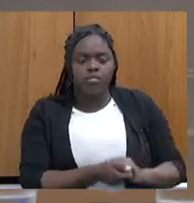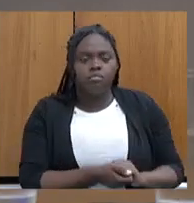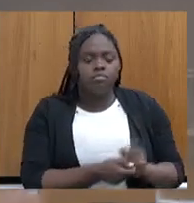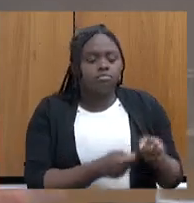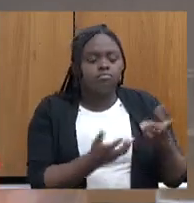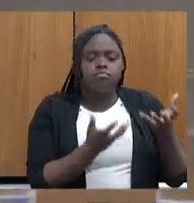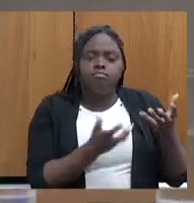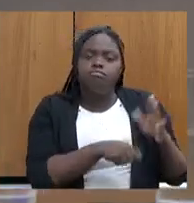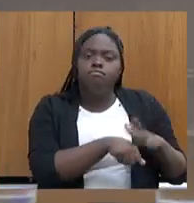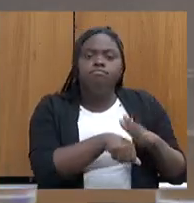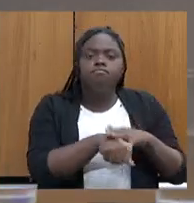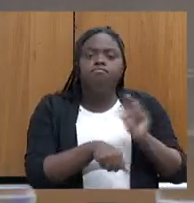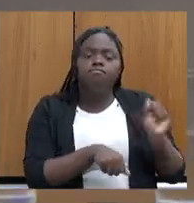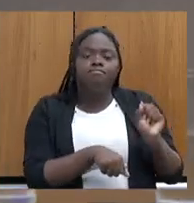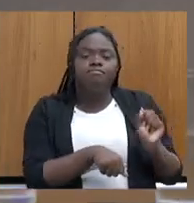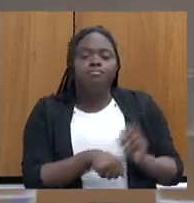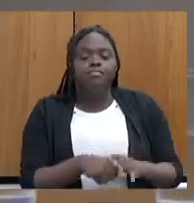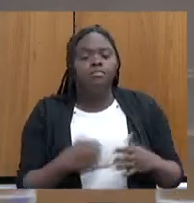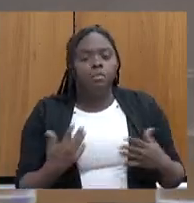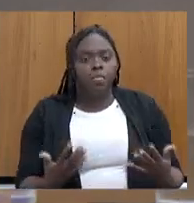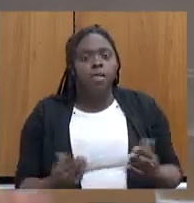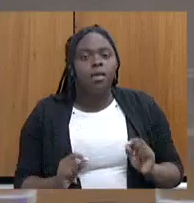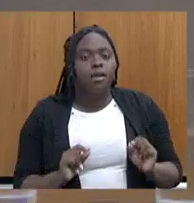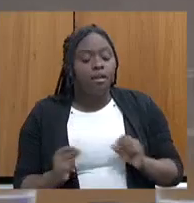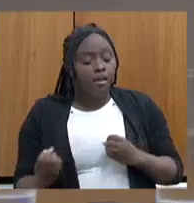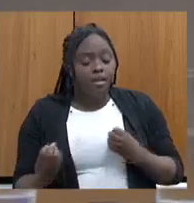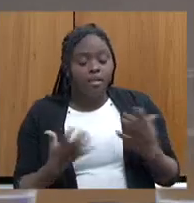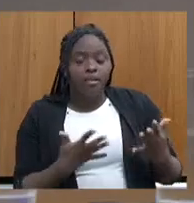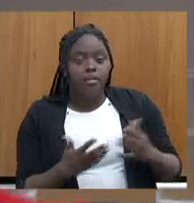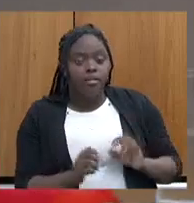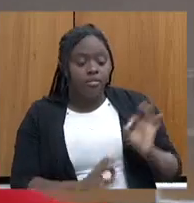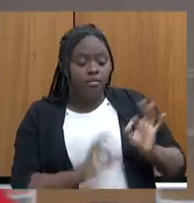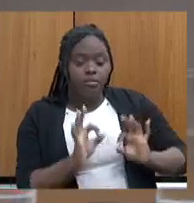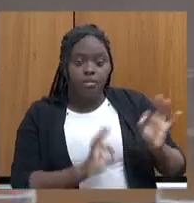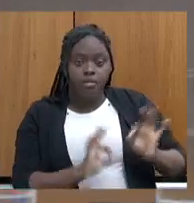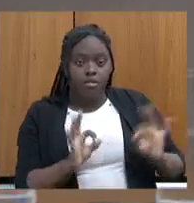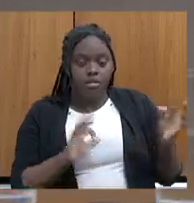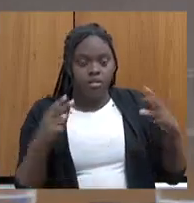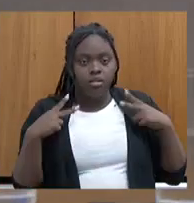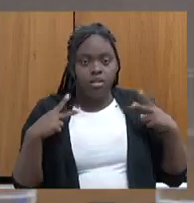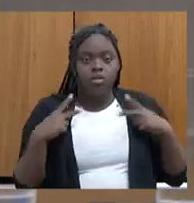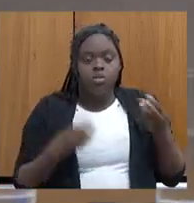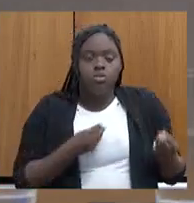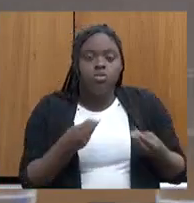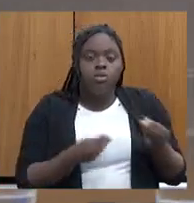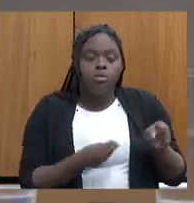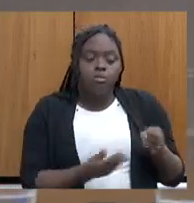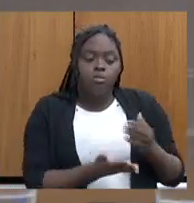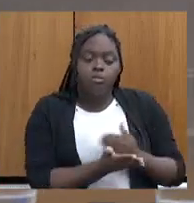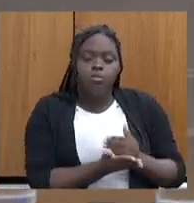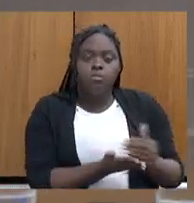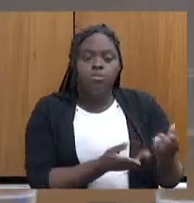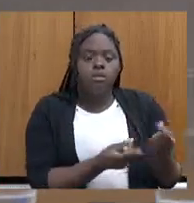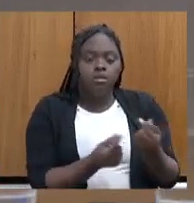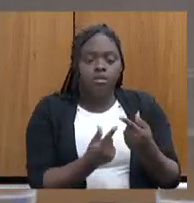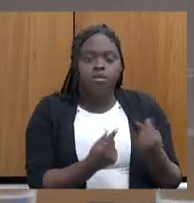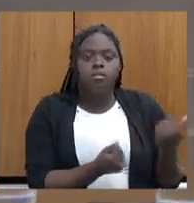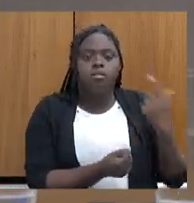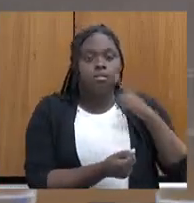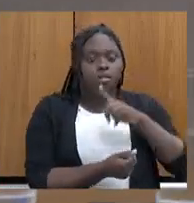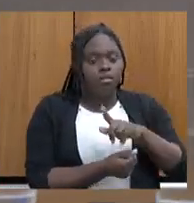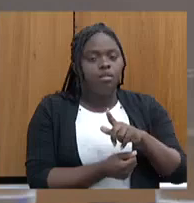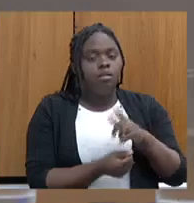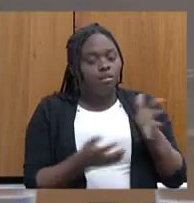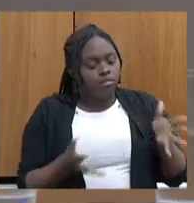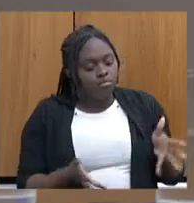quer fazer? Então, por isso é qualificação e assessoramento. Então, ele faz um plano individual de como que ele vai começar a gerar renda. Para estimulá